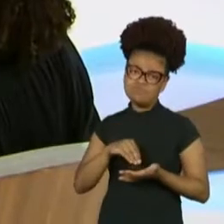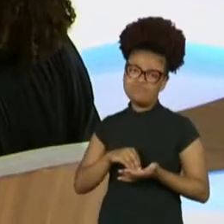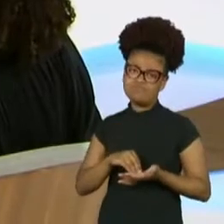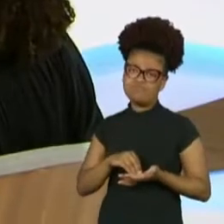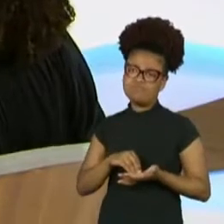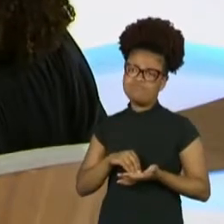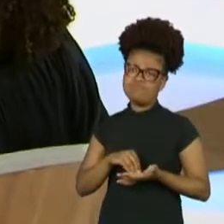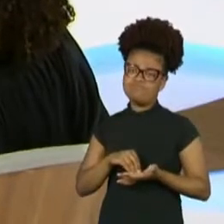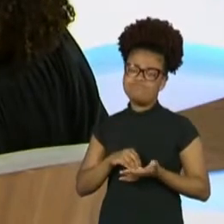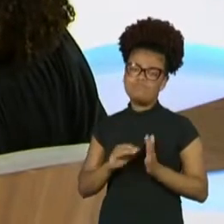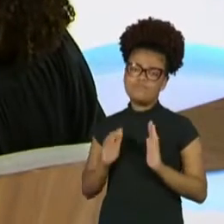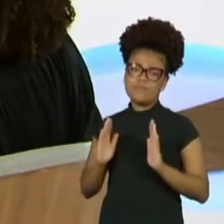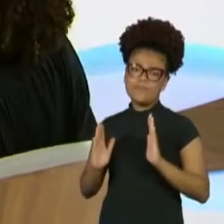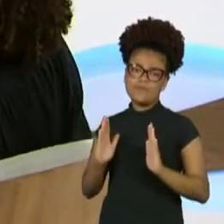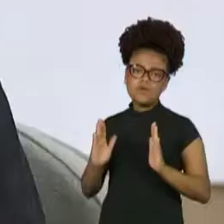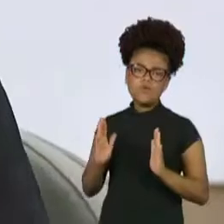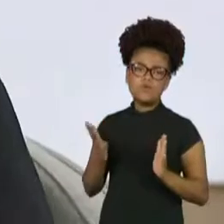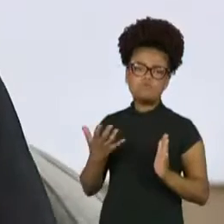muito esquisito, né?